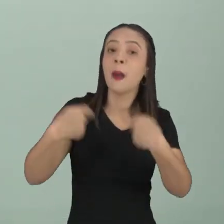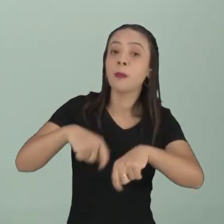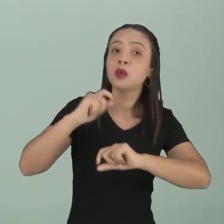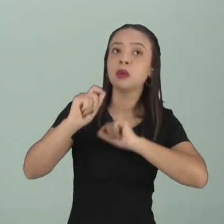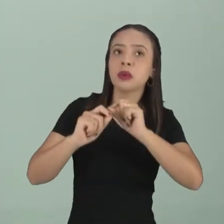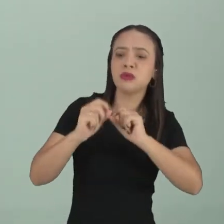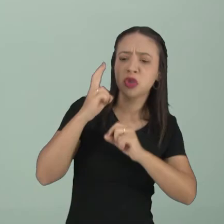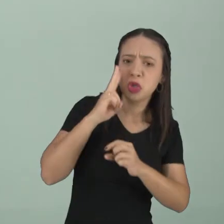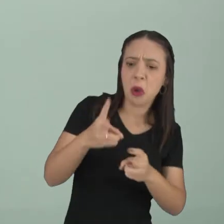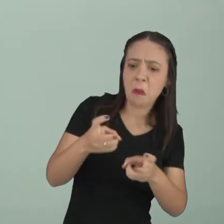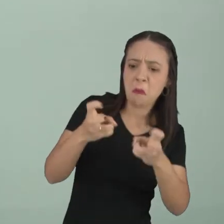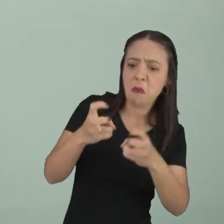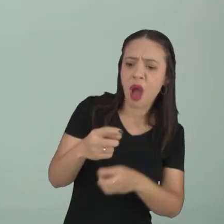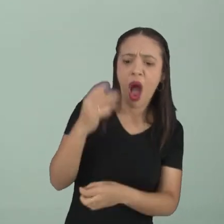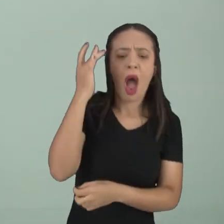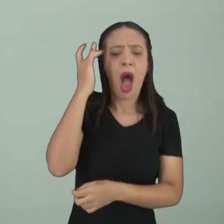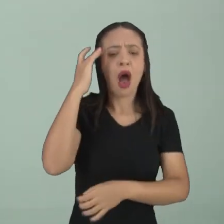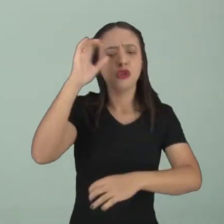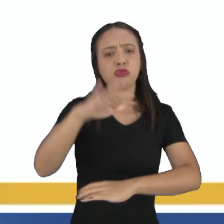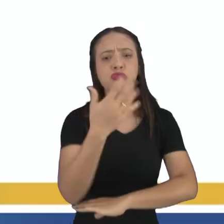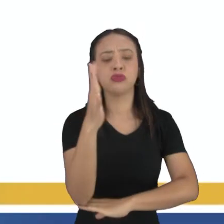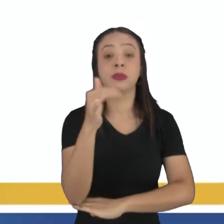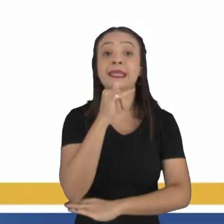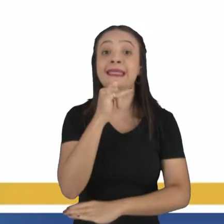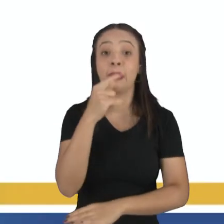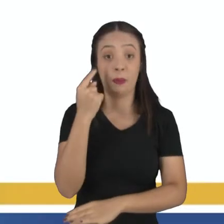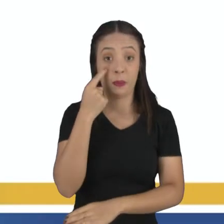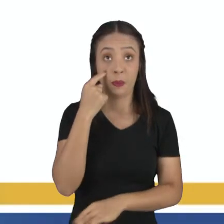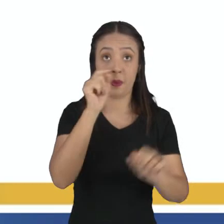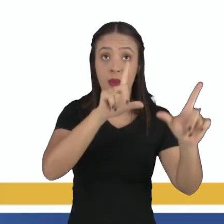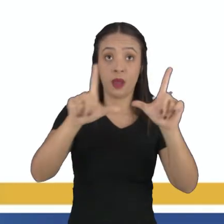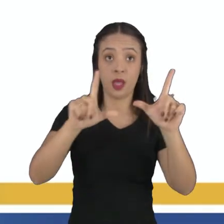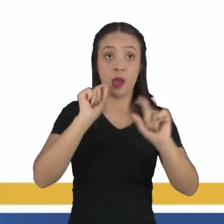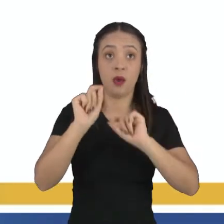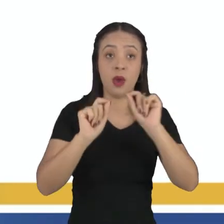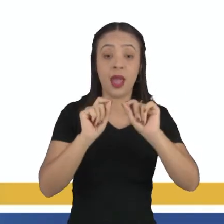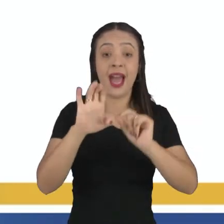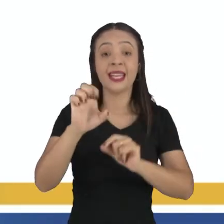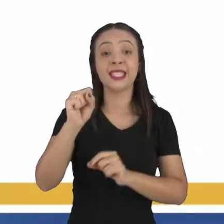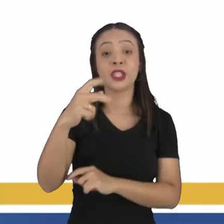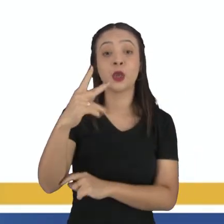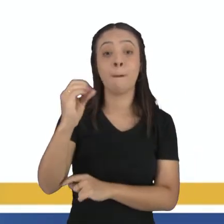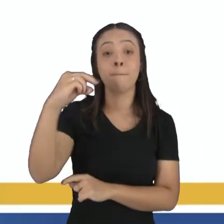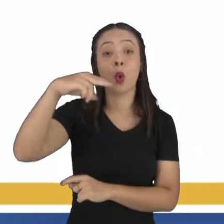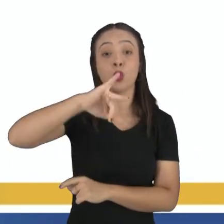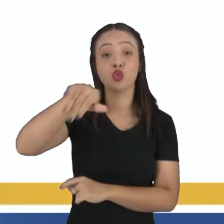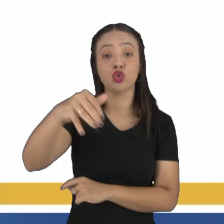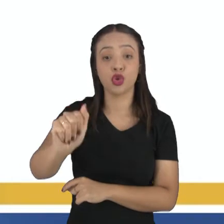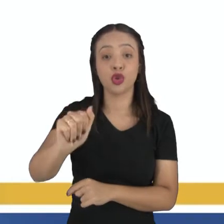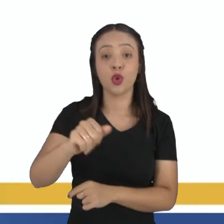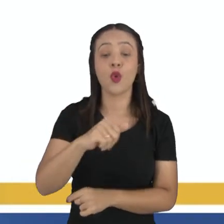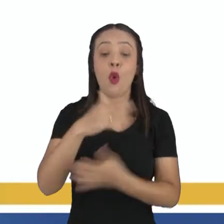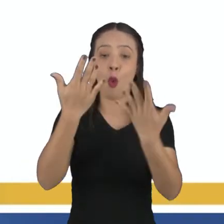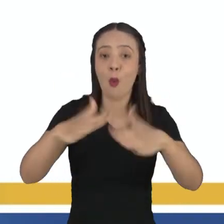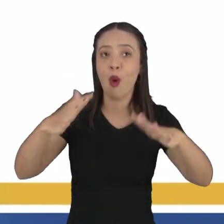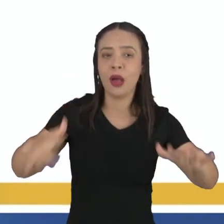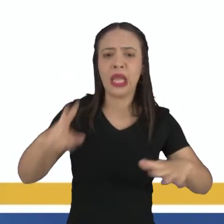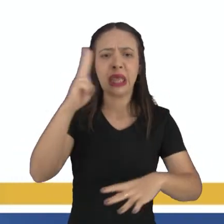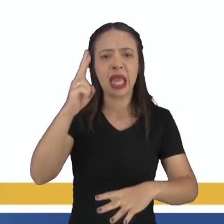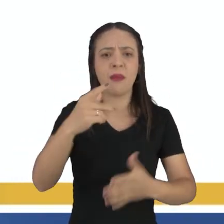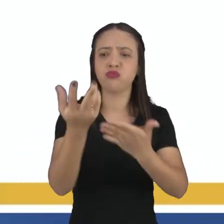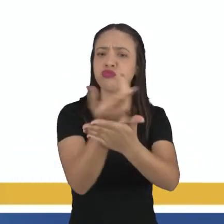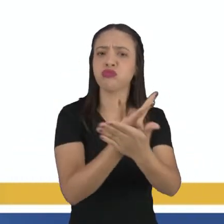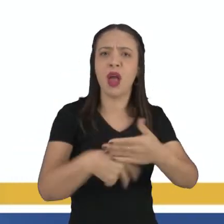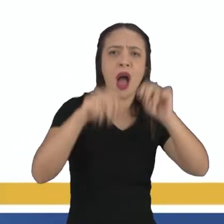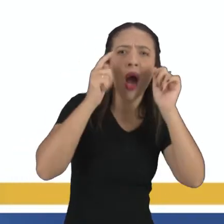confundidos com plantas. Um exemplo que está na telinha para vocês é a esponja do mar, o nosso querido Bob Esponja. Aquele desenho Bob